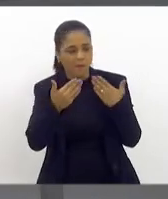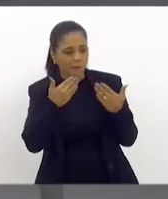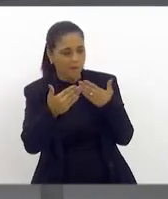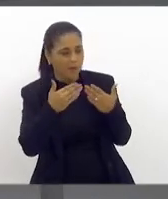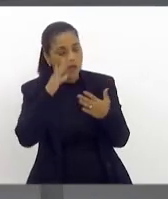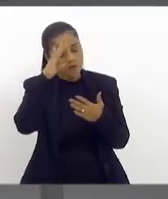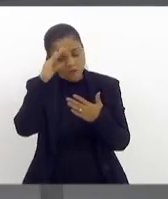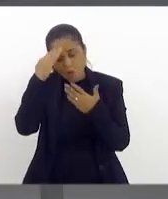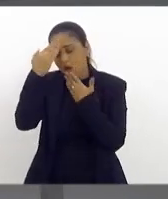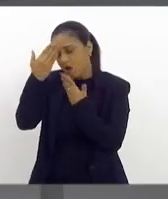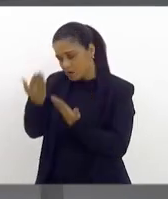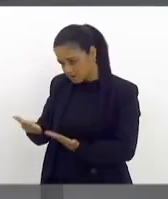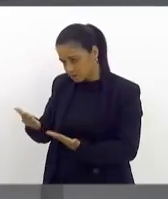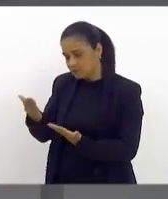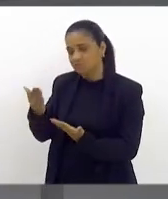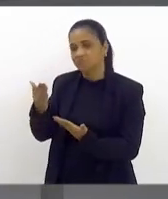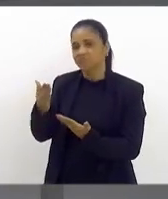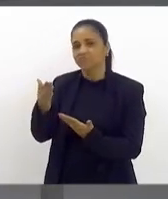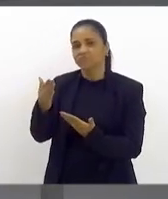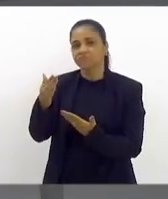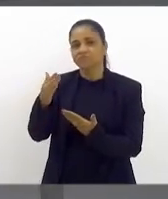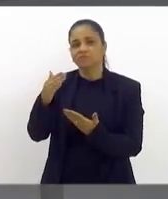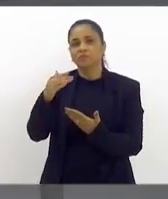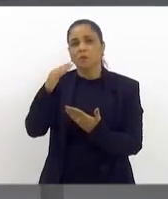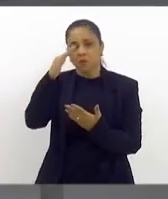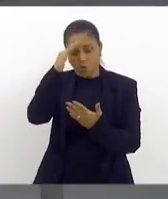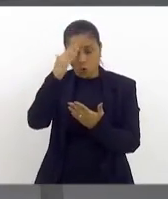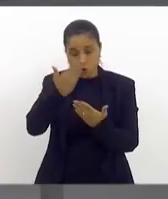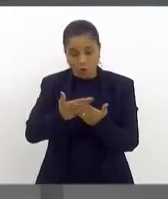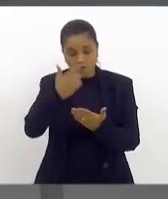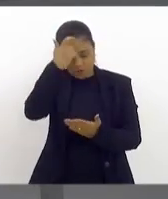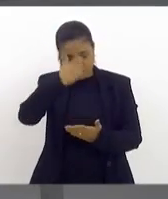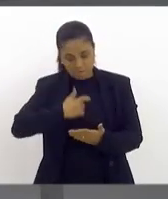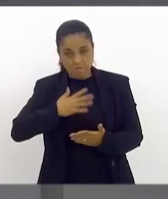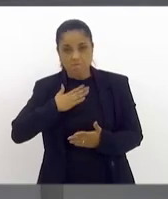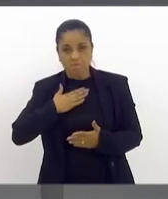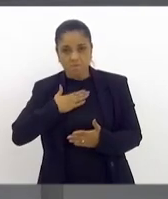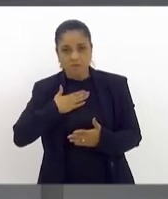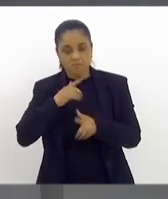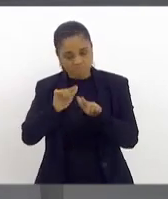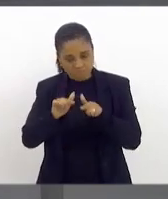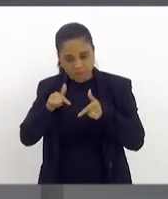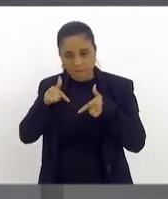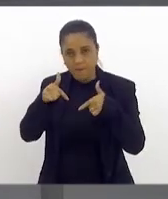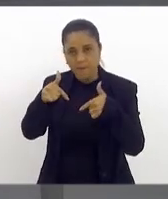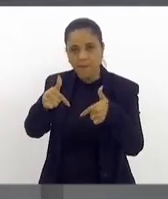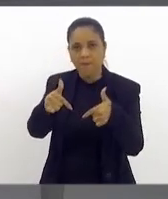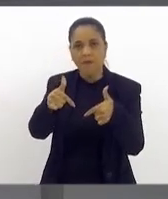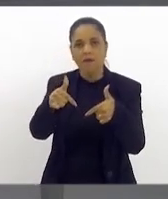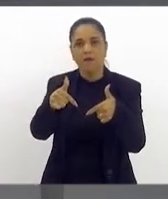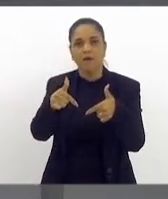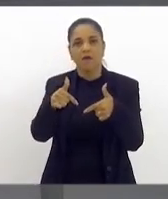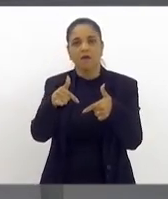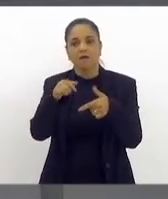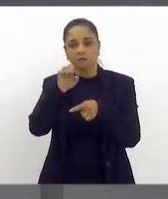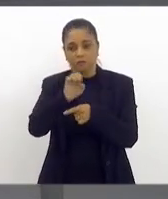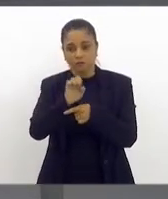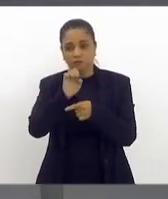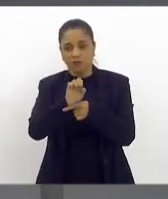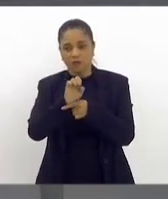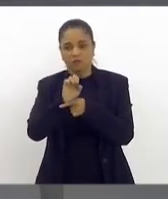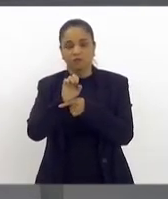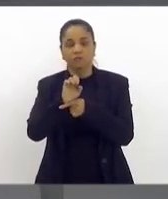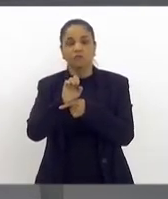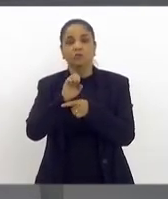confiar na minha pessoa estar à frente ali do Autismo do Rio de Janeiro junto também. Agradeço a